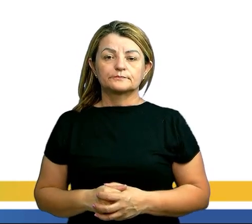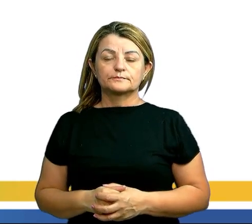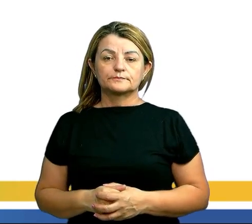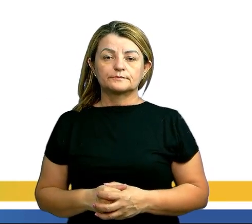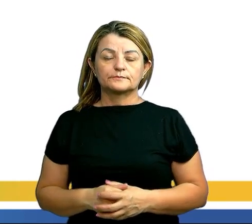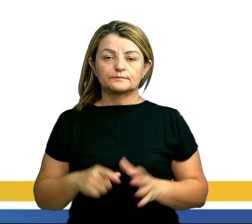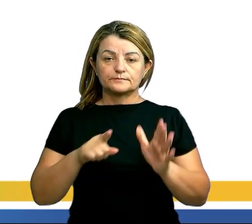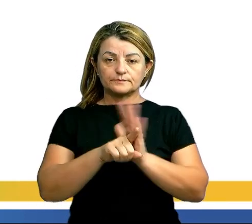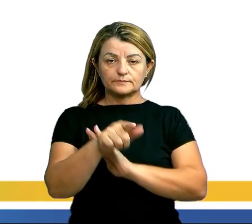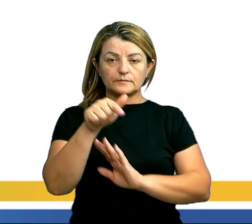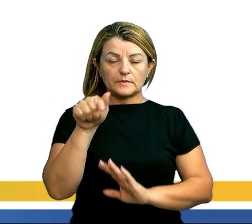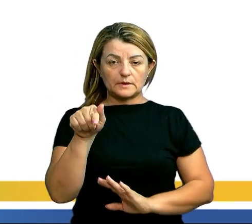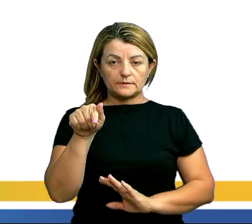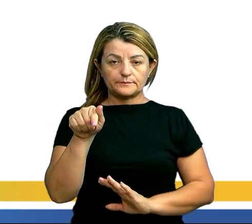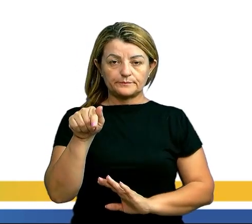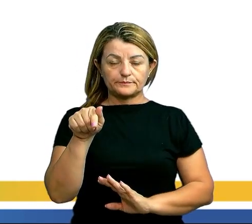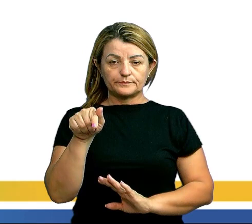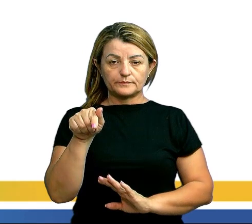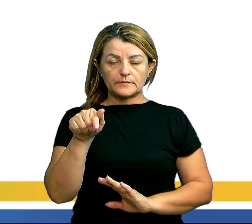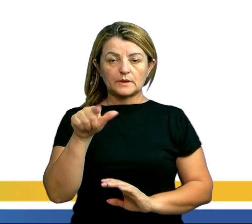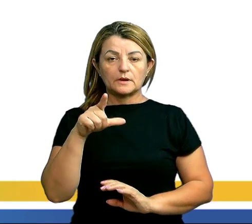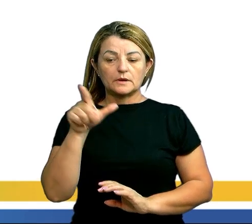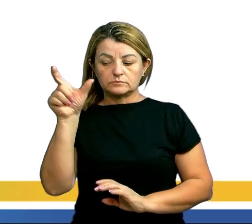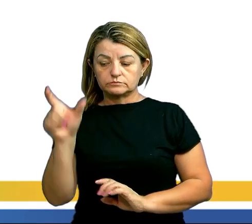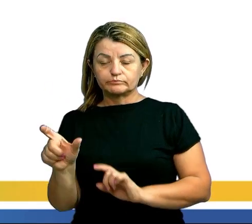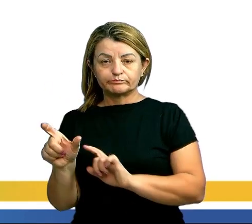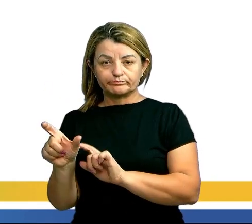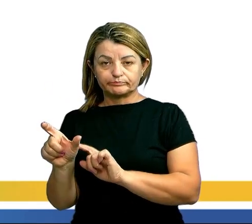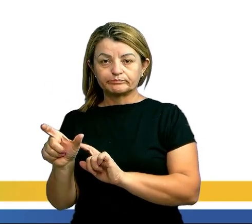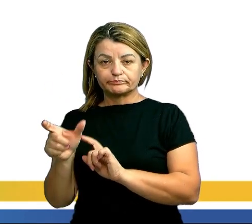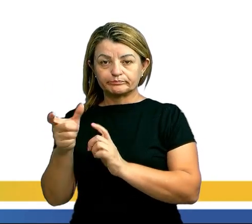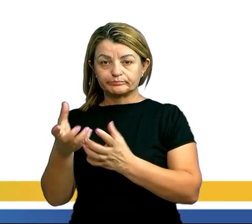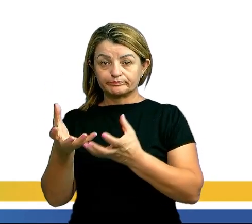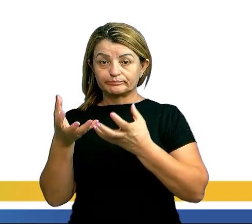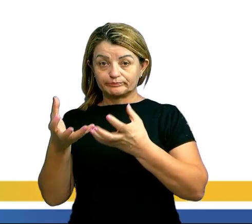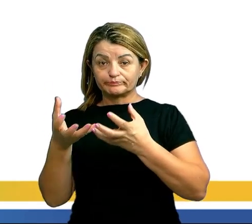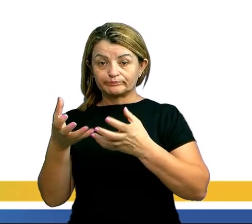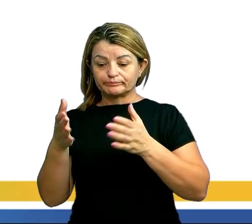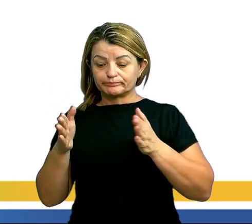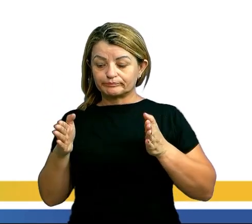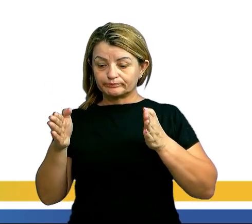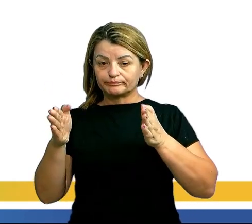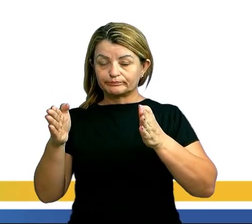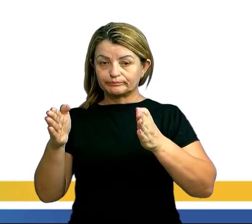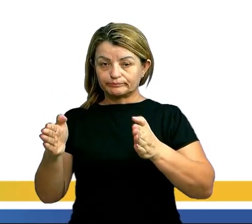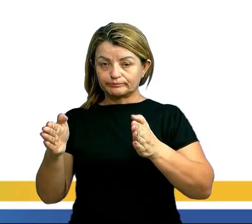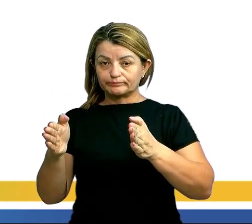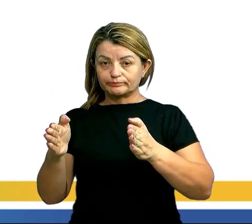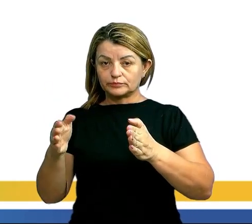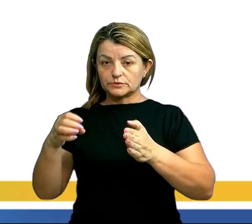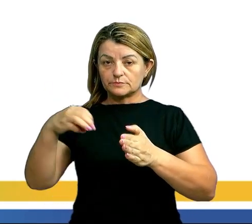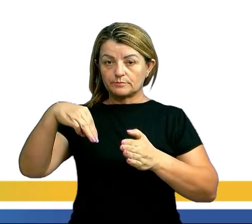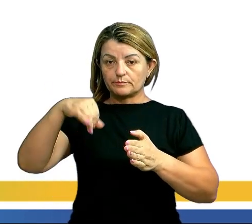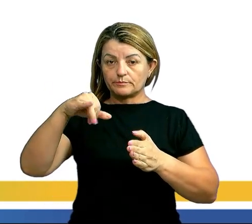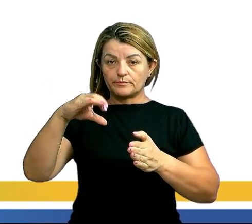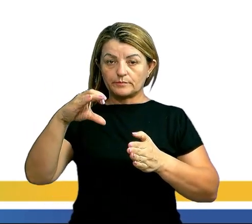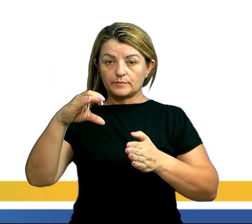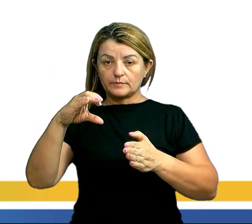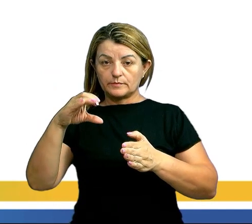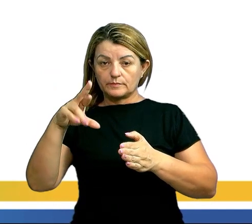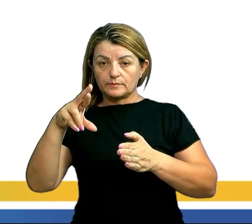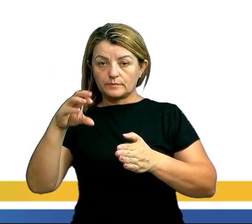Na questão 7, nos diz que um consumidor interessado em um forno de micro-ondas fez um teste simples para